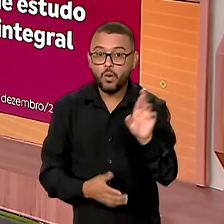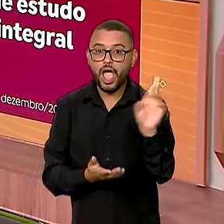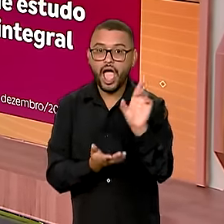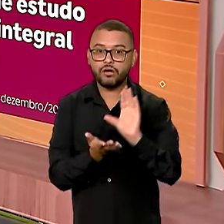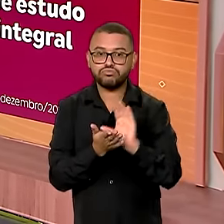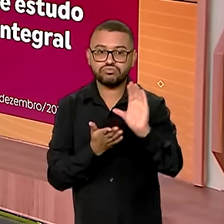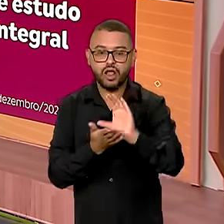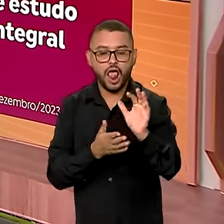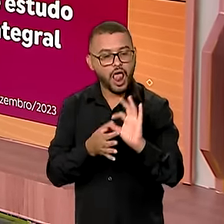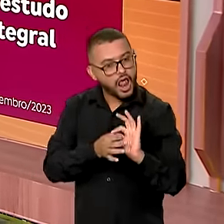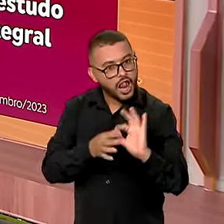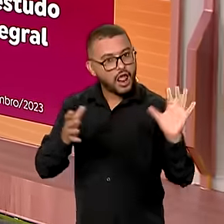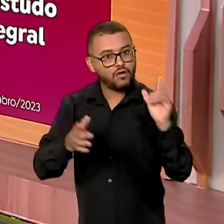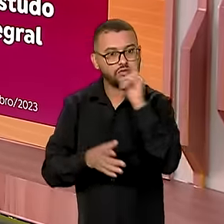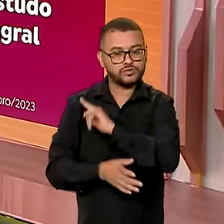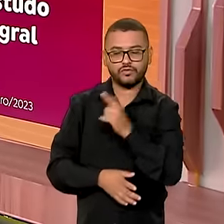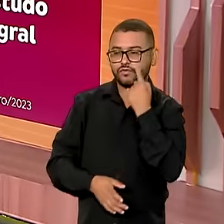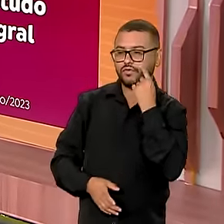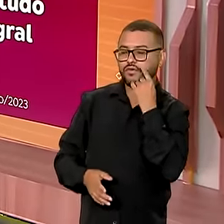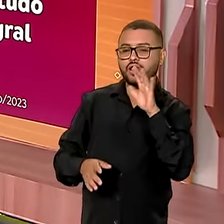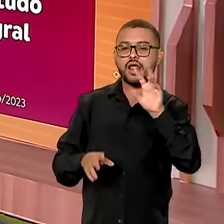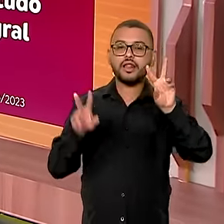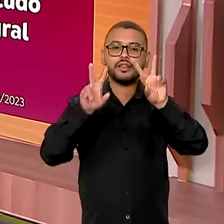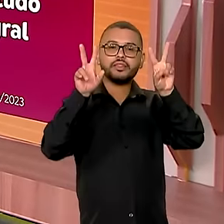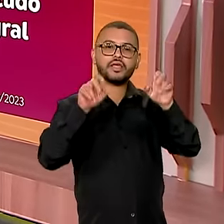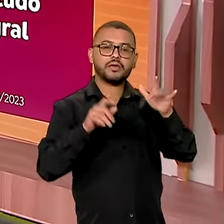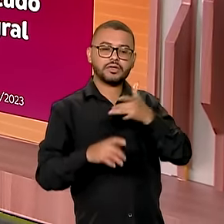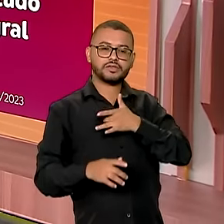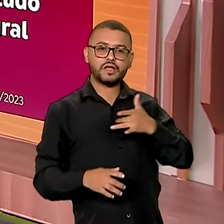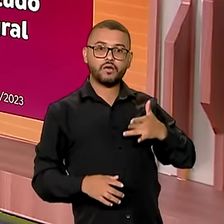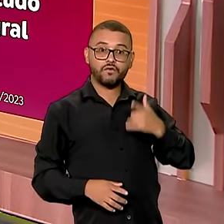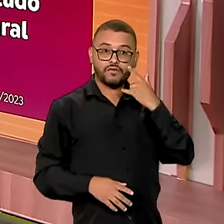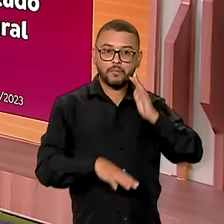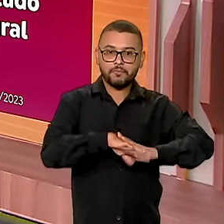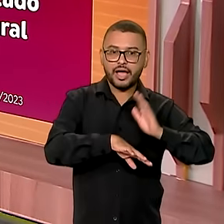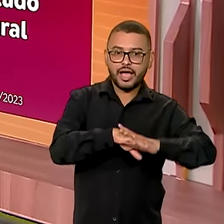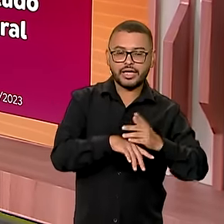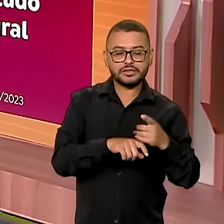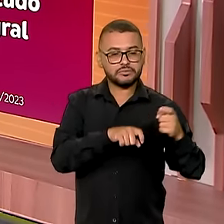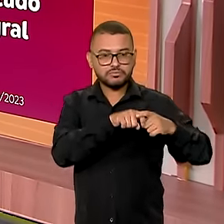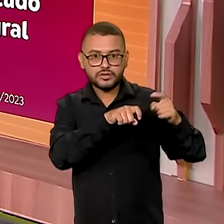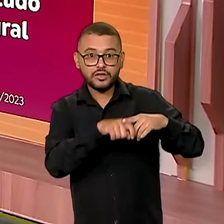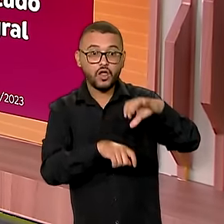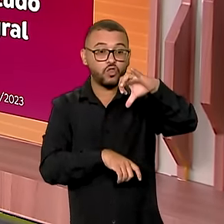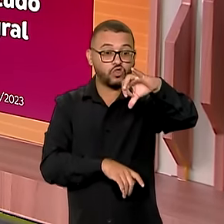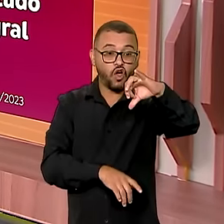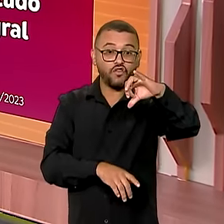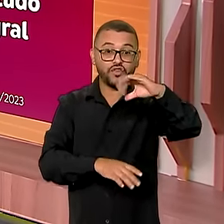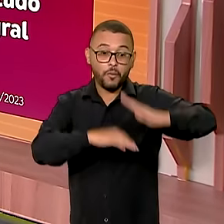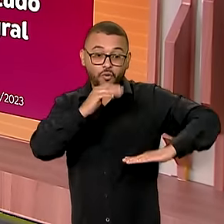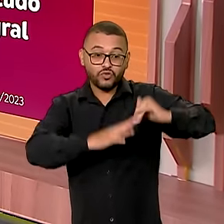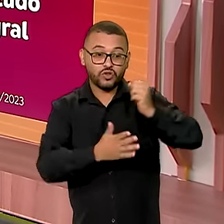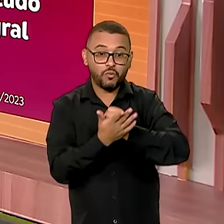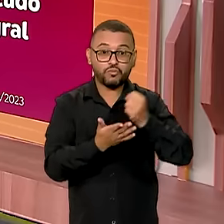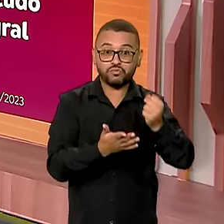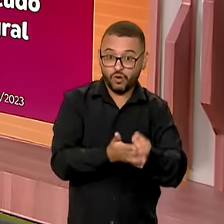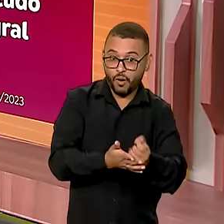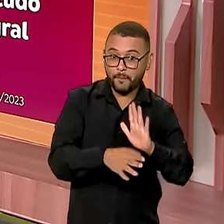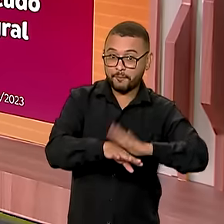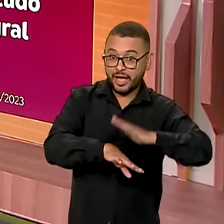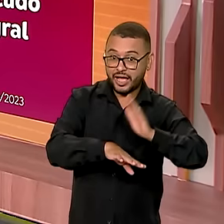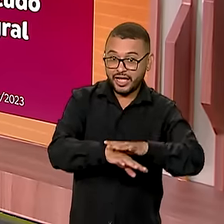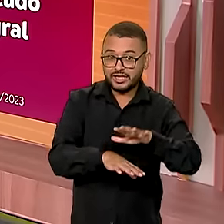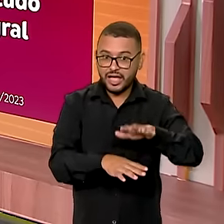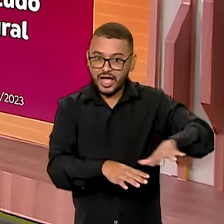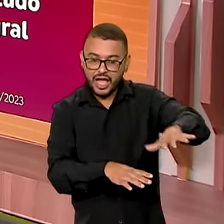crédito liberado. Aqui na área da saúde, você acompanha aqui com a gente, mais médicos, nove profissionais do programa e nas